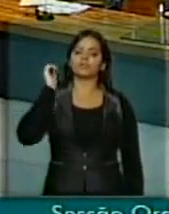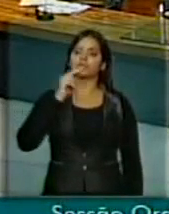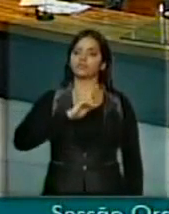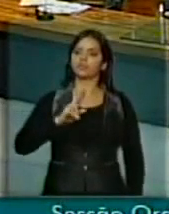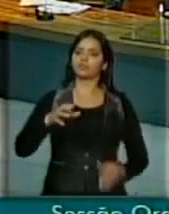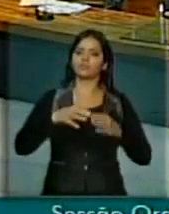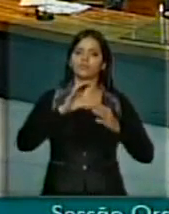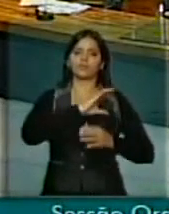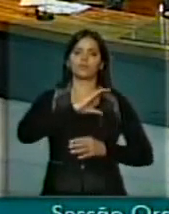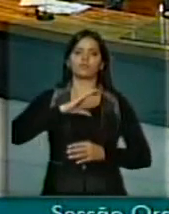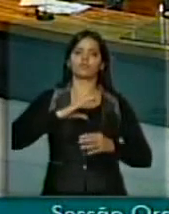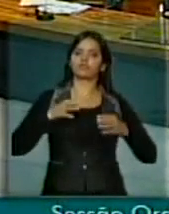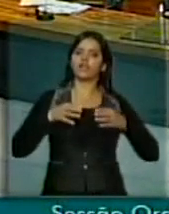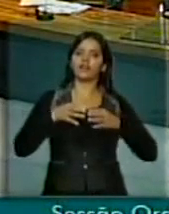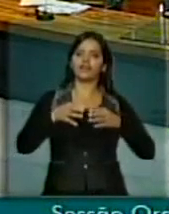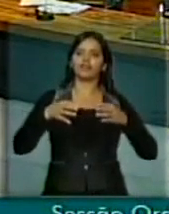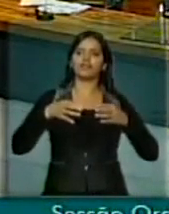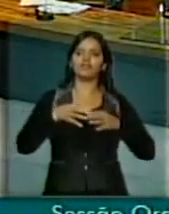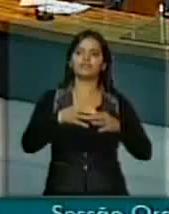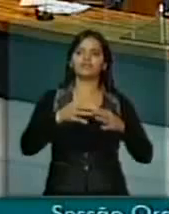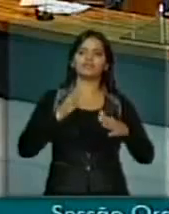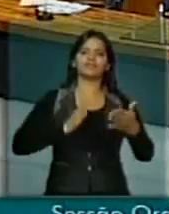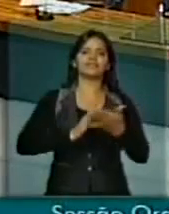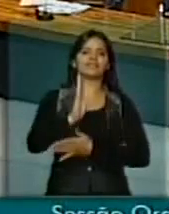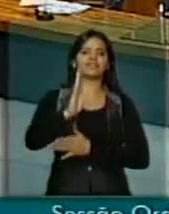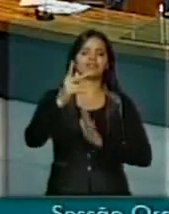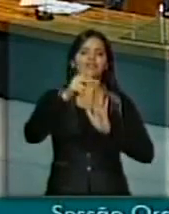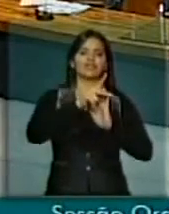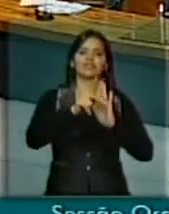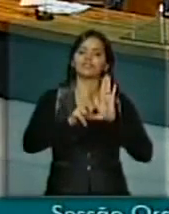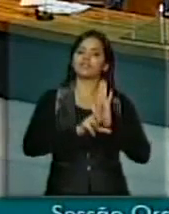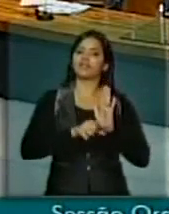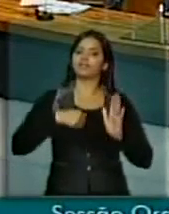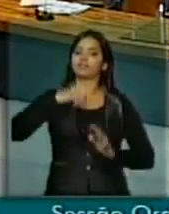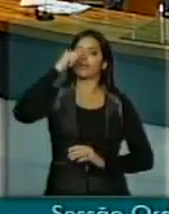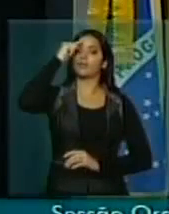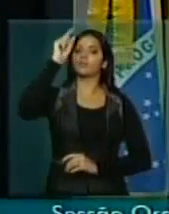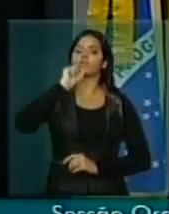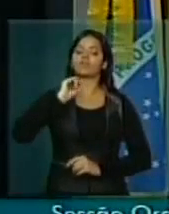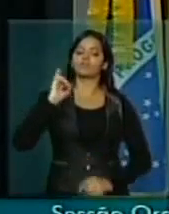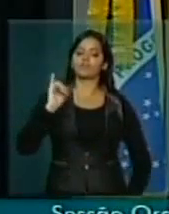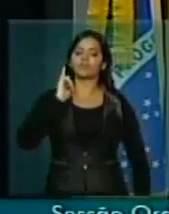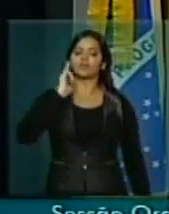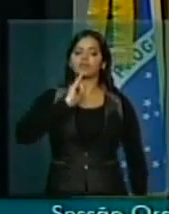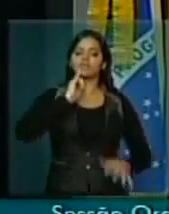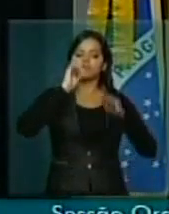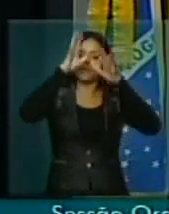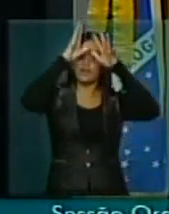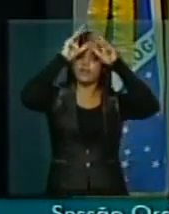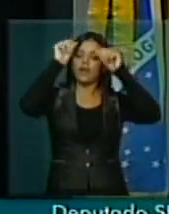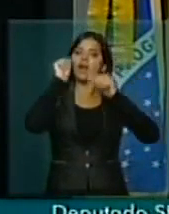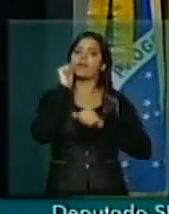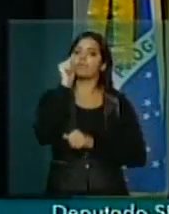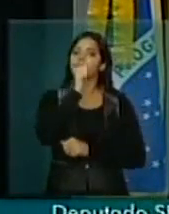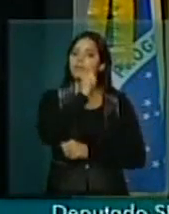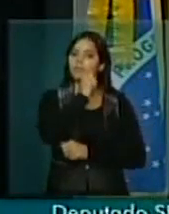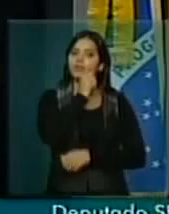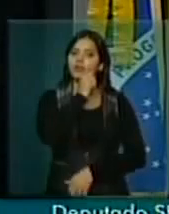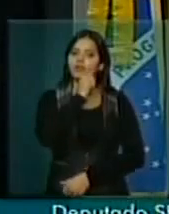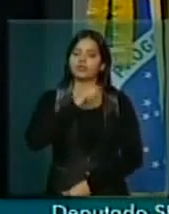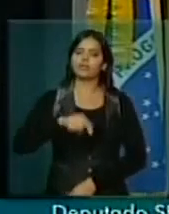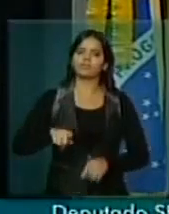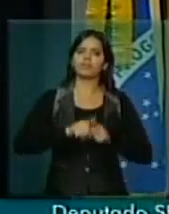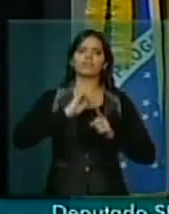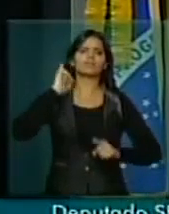Amazônia agradecer a toda a casa pela aprovação ontem de um projeto de minha autoria muito importante para o Amapá. Isso é importante para o Amapá, é importante para o